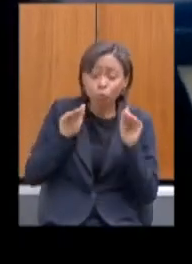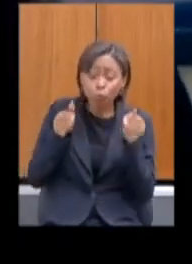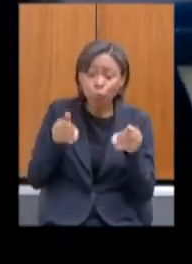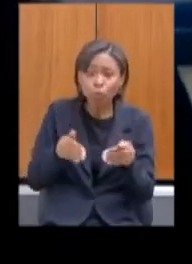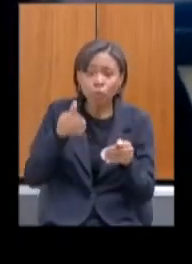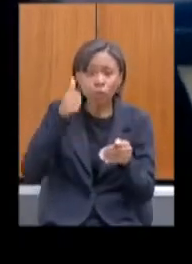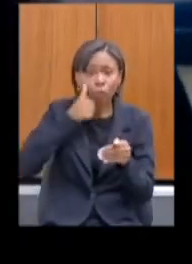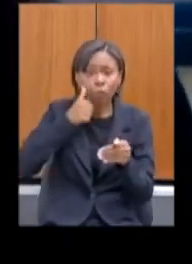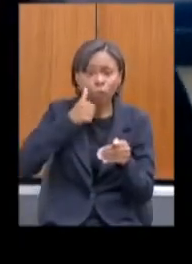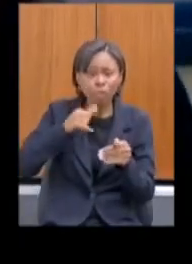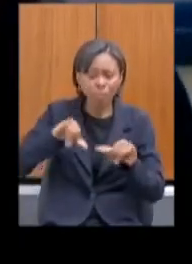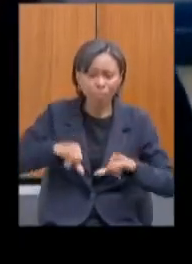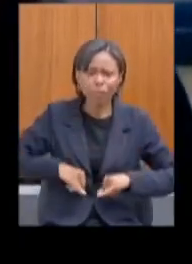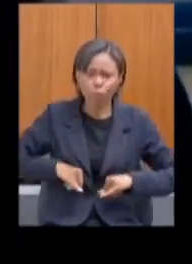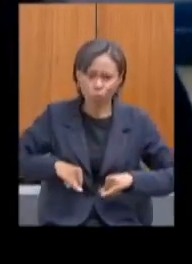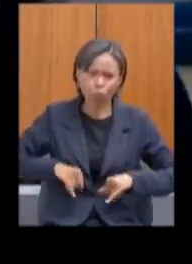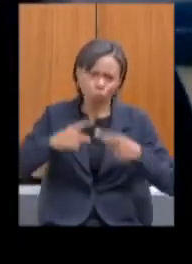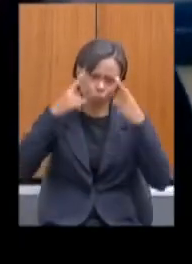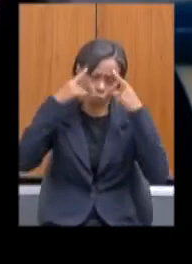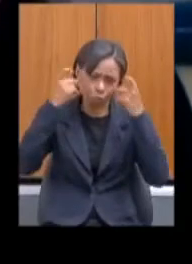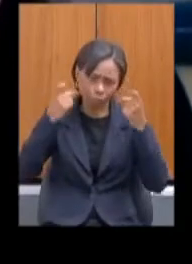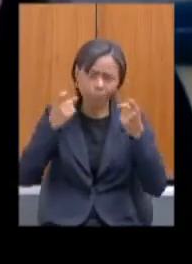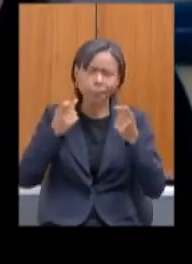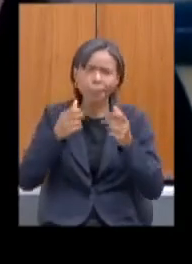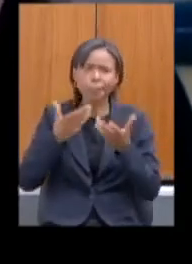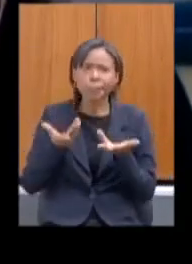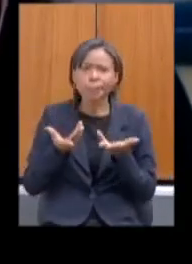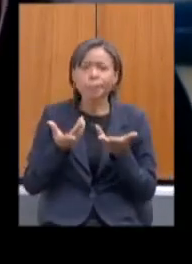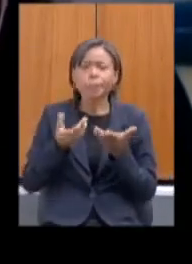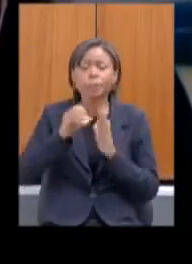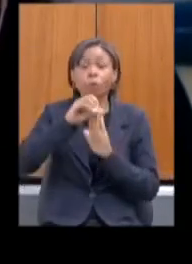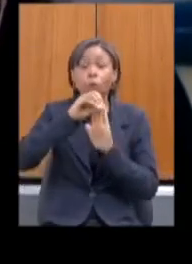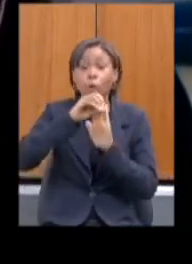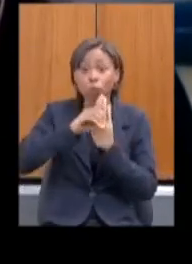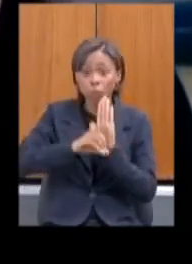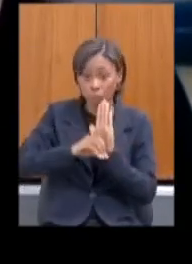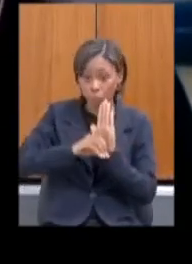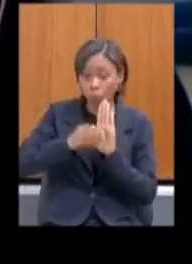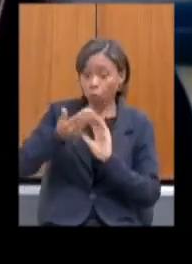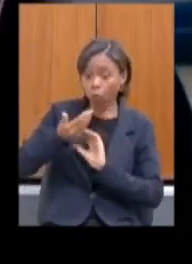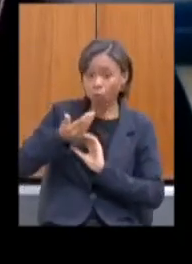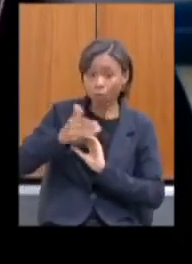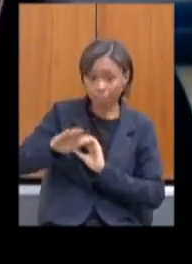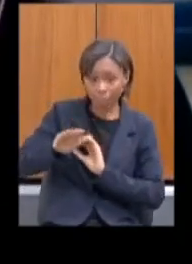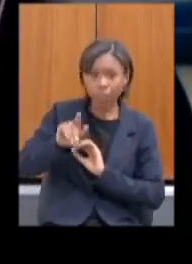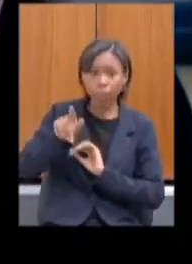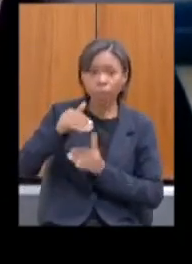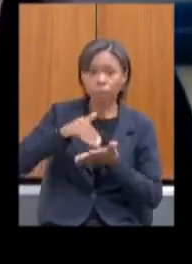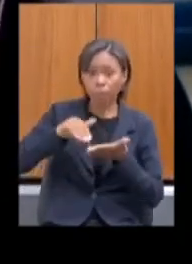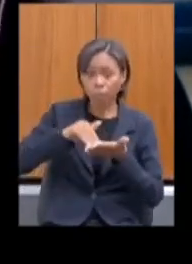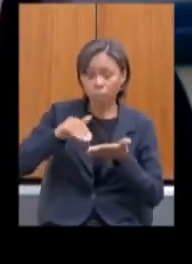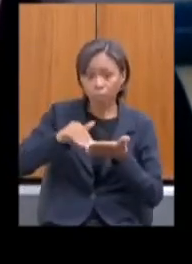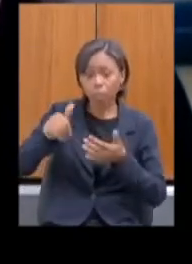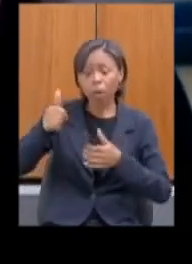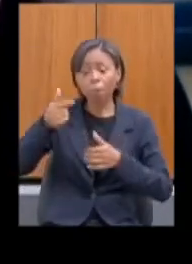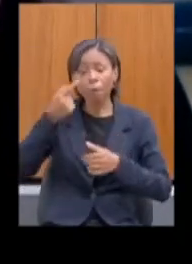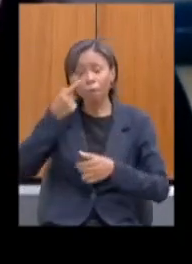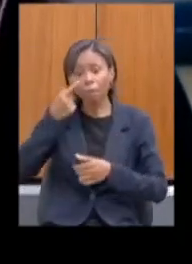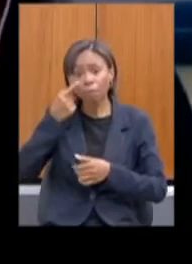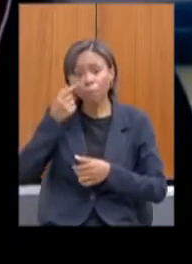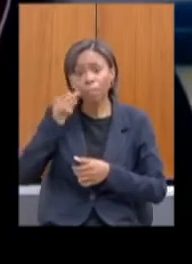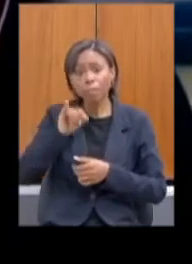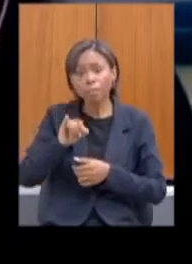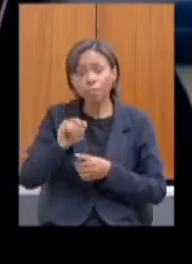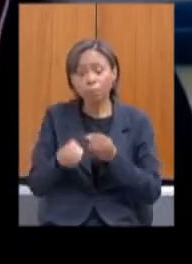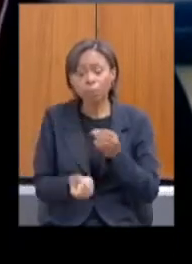violência, vem aí um ofício à Secretaria pedindo uma análise sobre a possibilidade da instalação de um posto